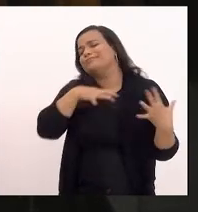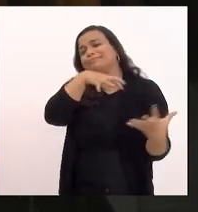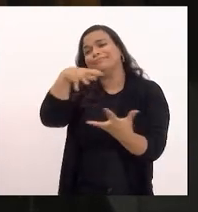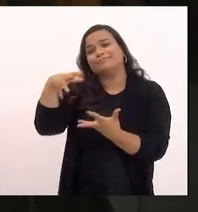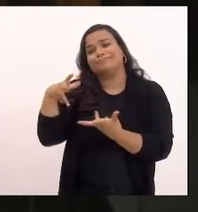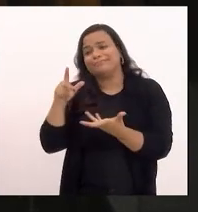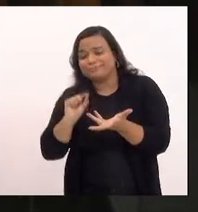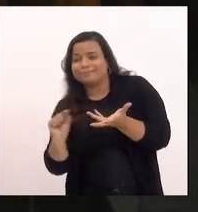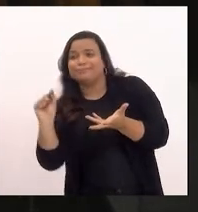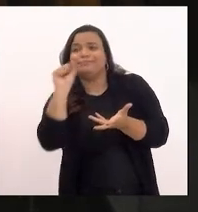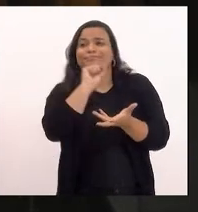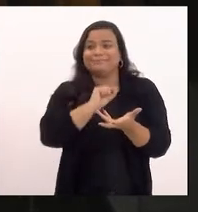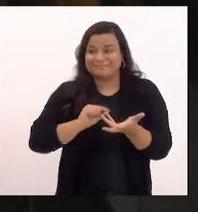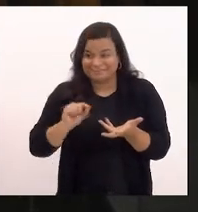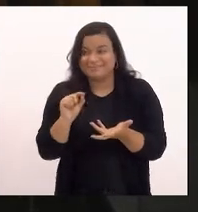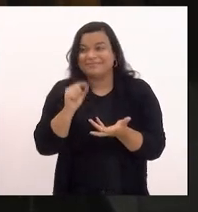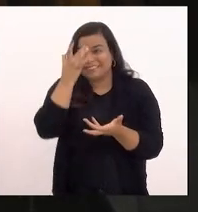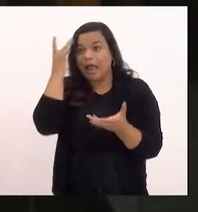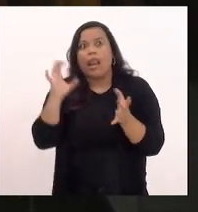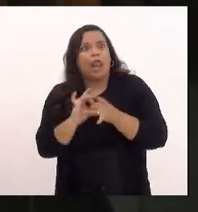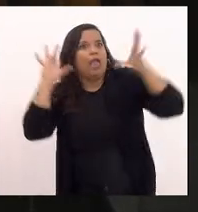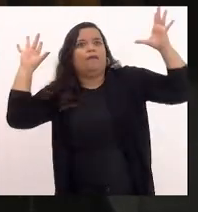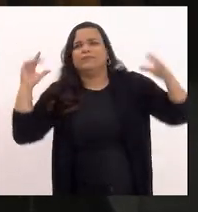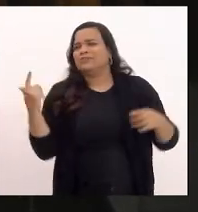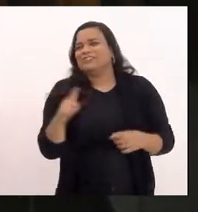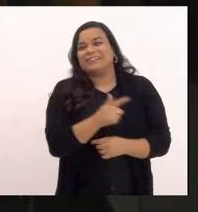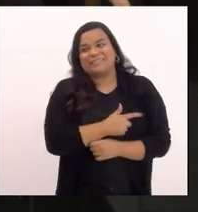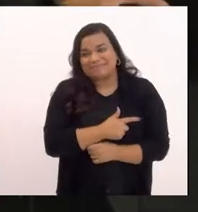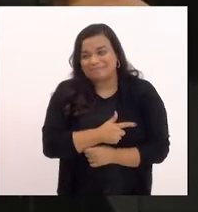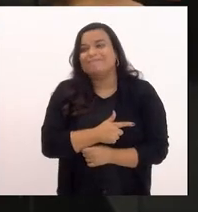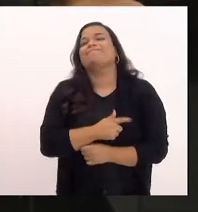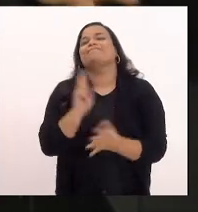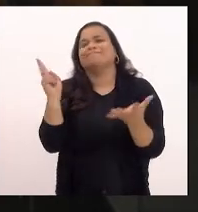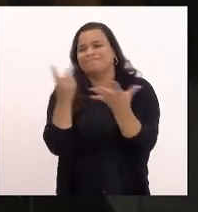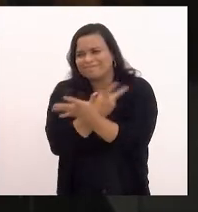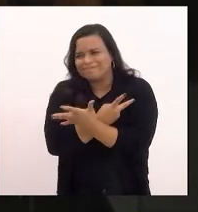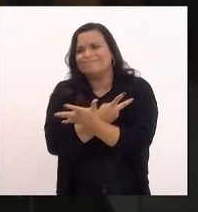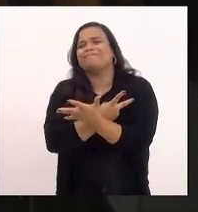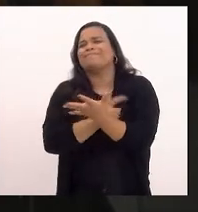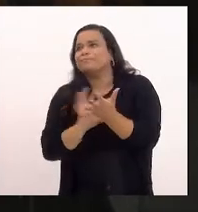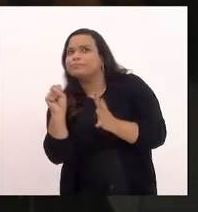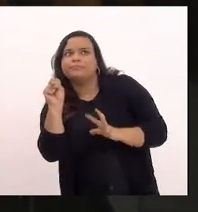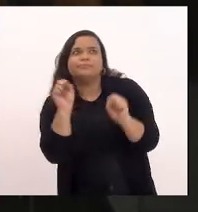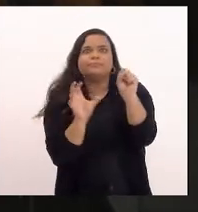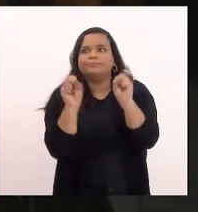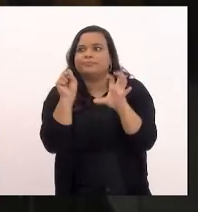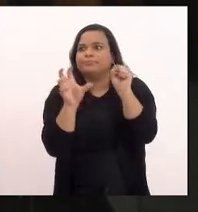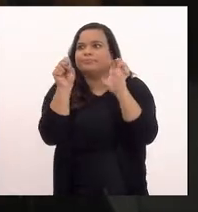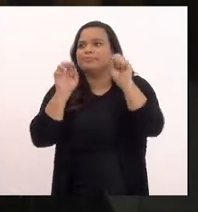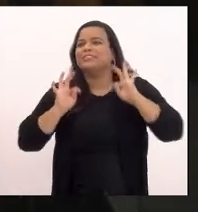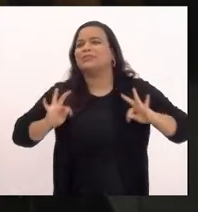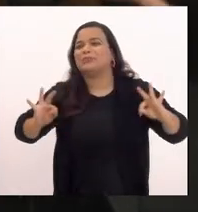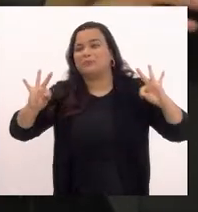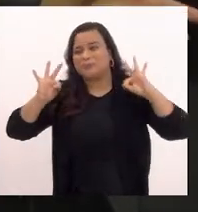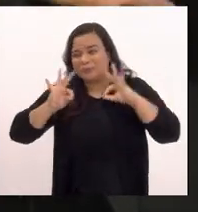ninguém fica livre dessa cadeia produtiva mundial e desse mercado